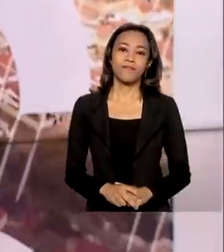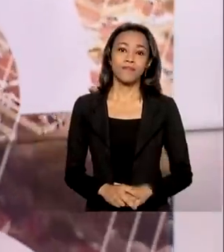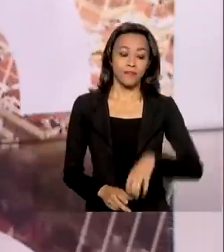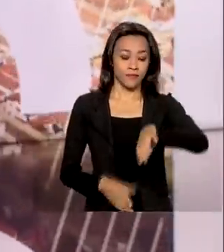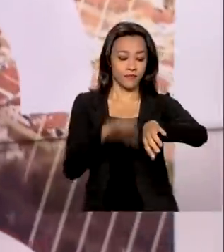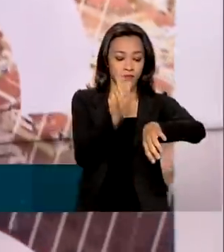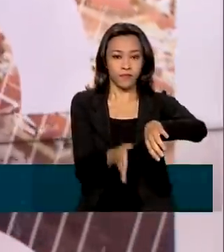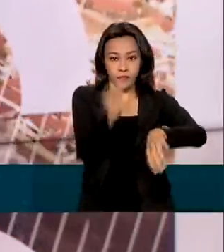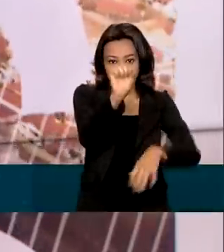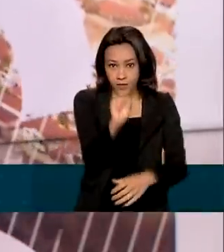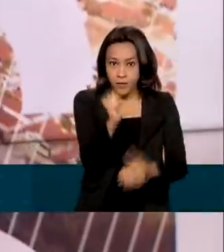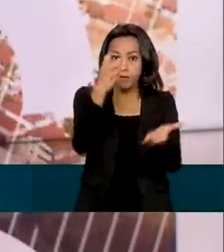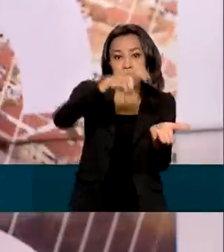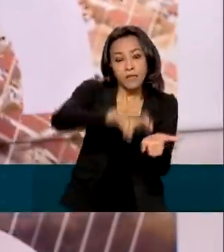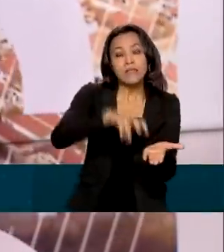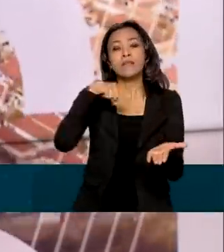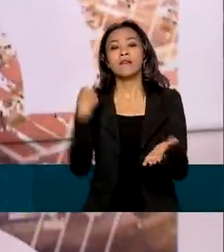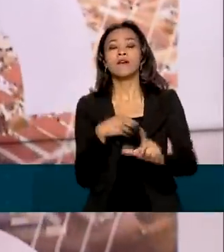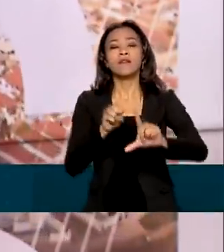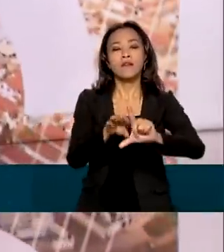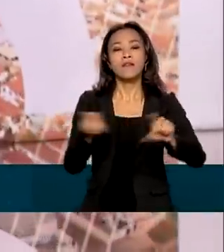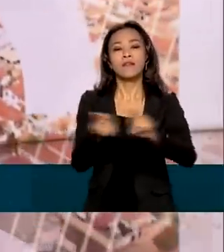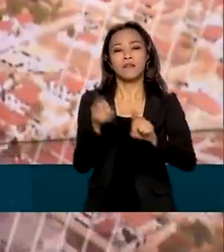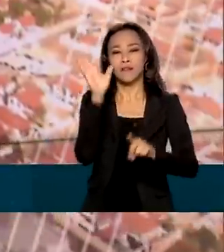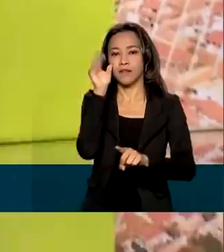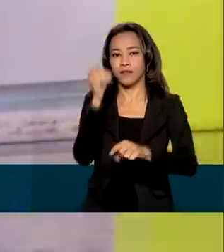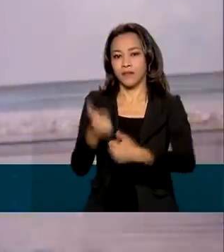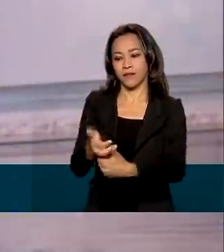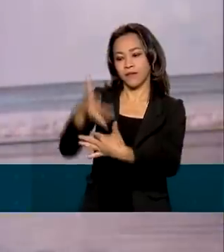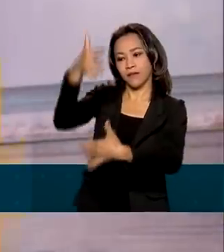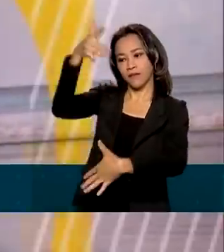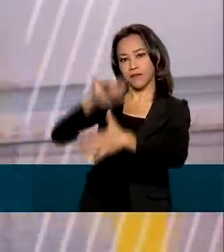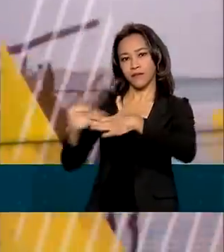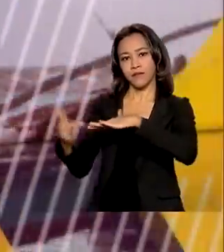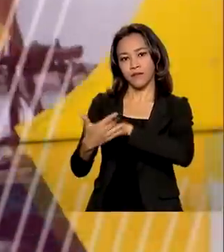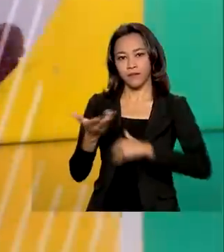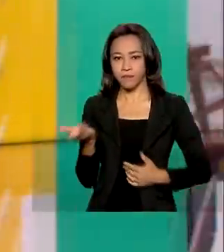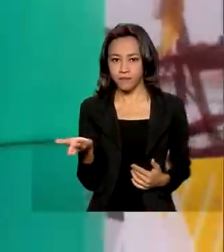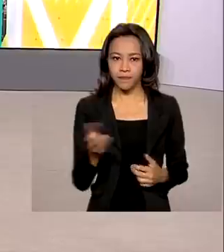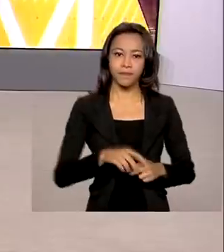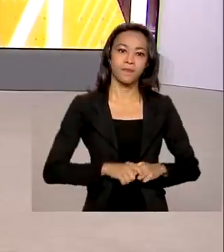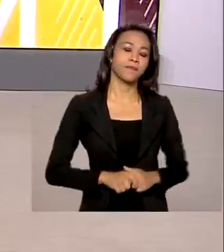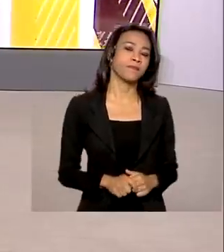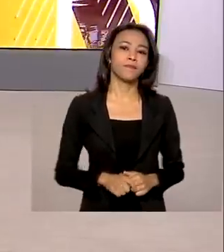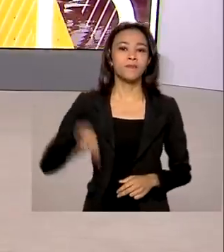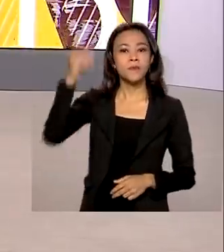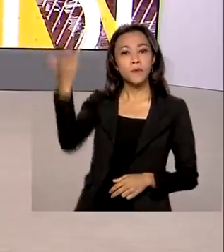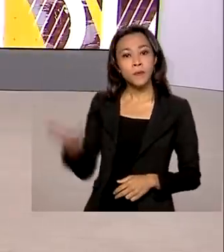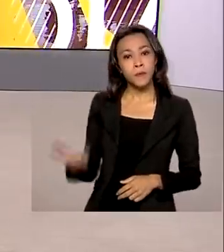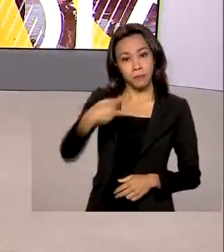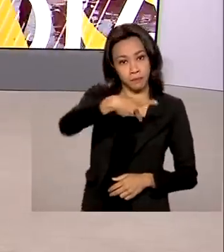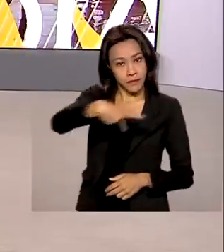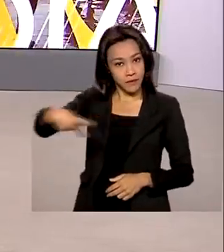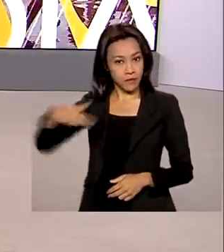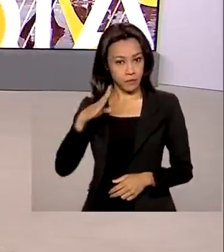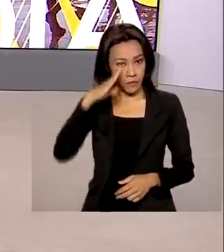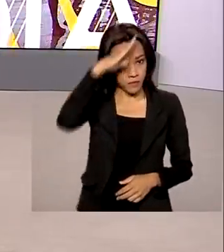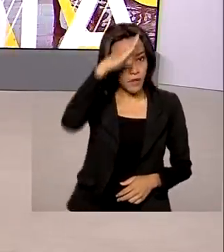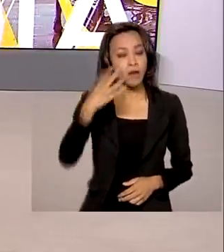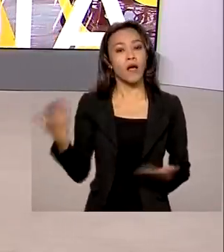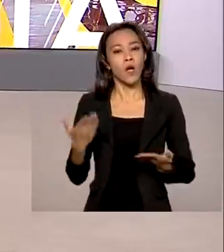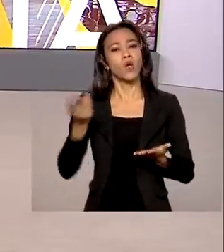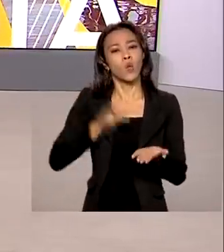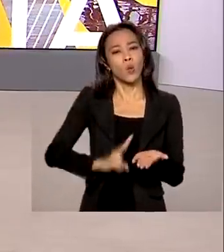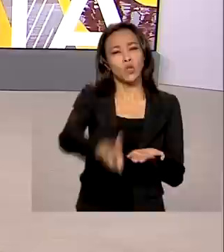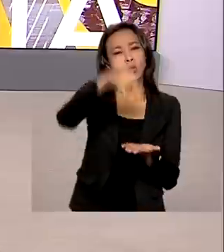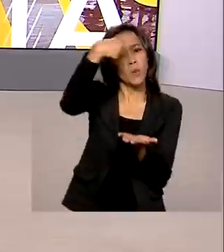Oito horas da manhã, estamos ao vivo também pelas redes sociais. O presidente Jair Bolsonaro segue a